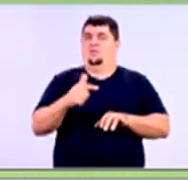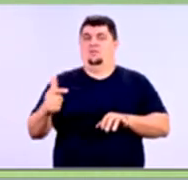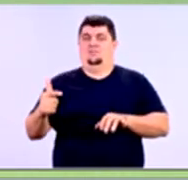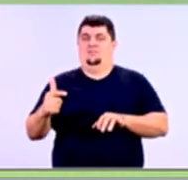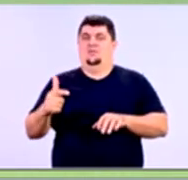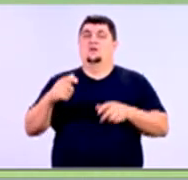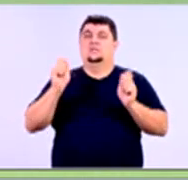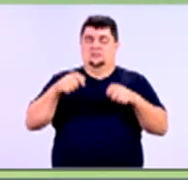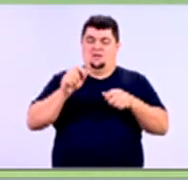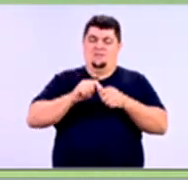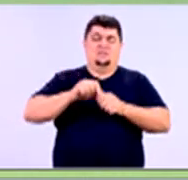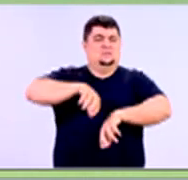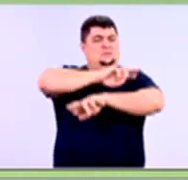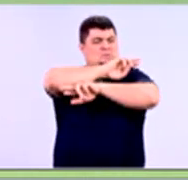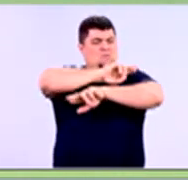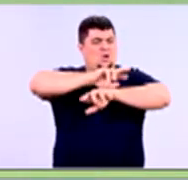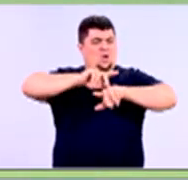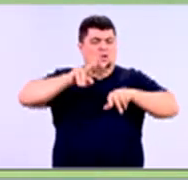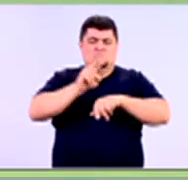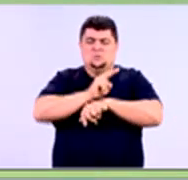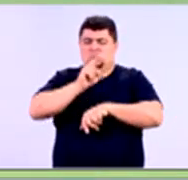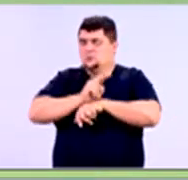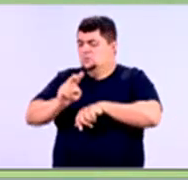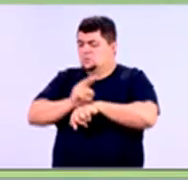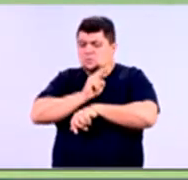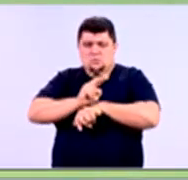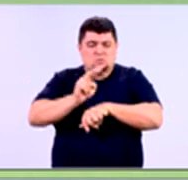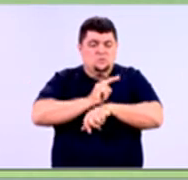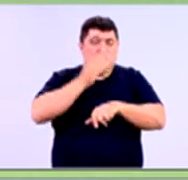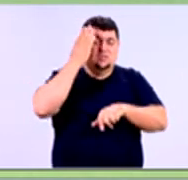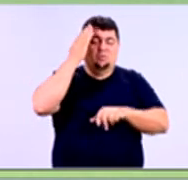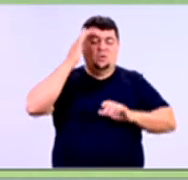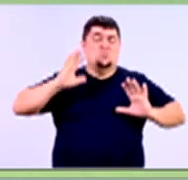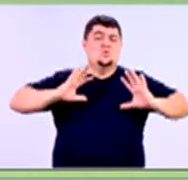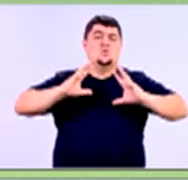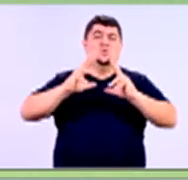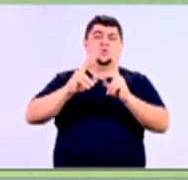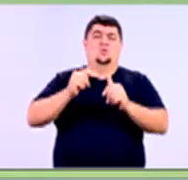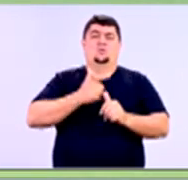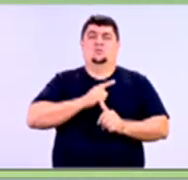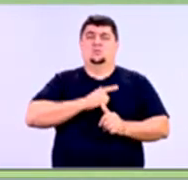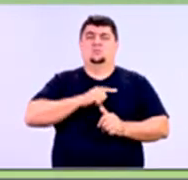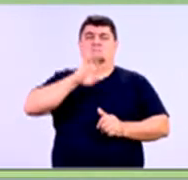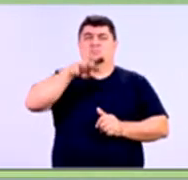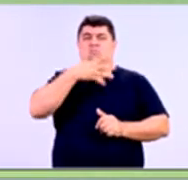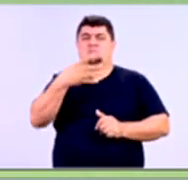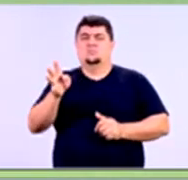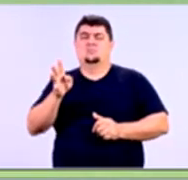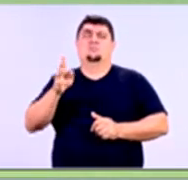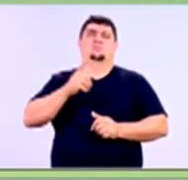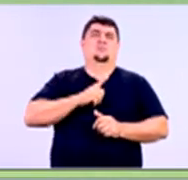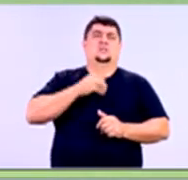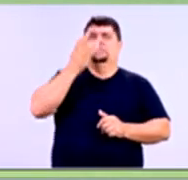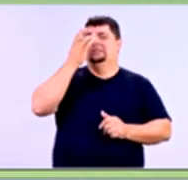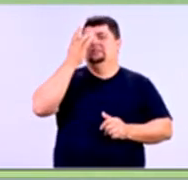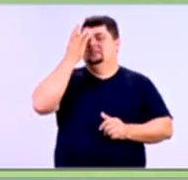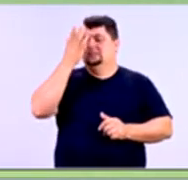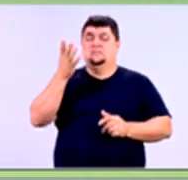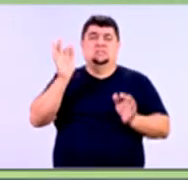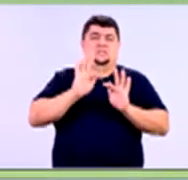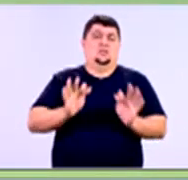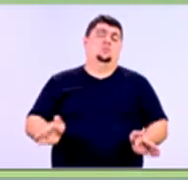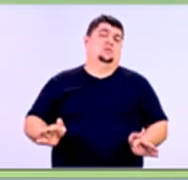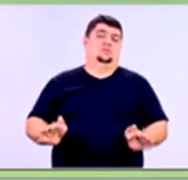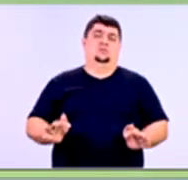Você consegue fazer vários controles tendo um computador e utilizando, às vezes, uma panelinha de Excel, às vezes, um controle, às vezes, até bem